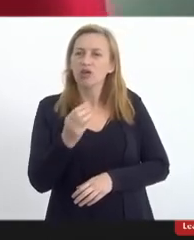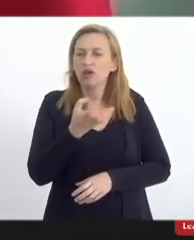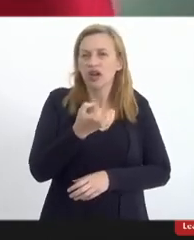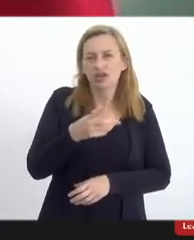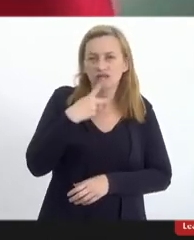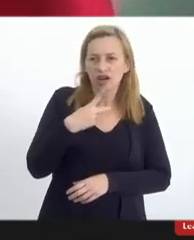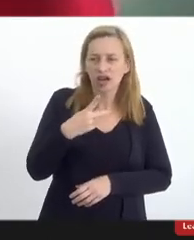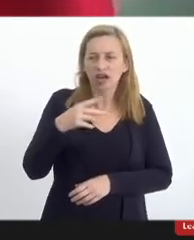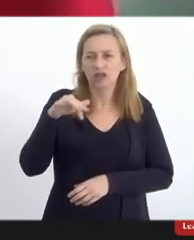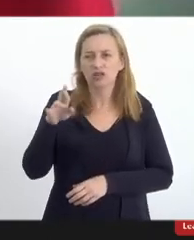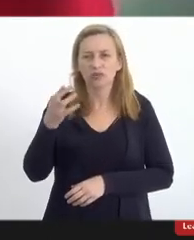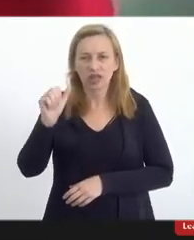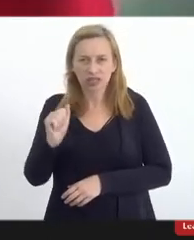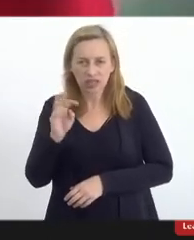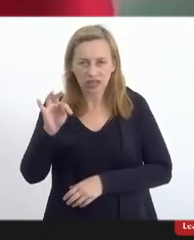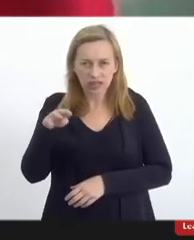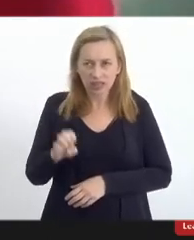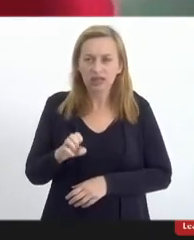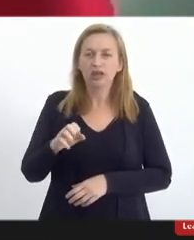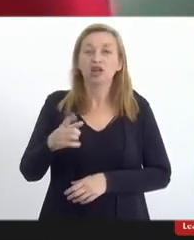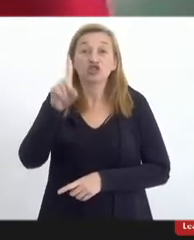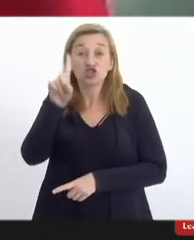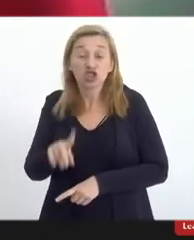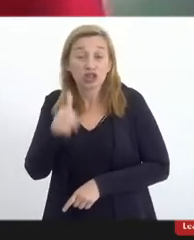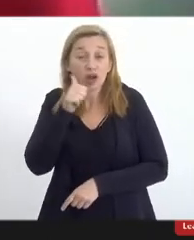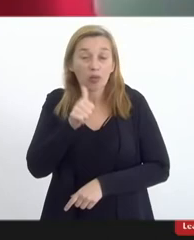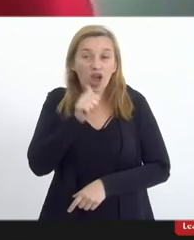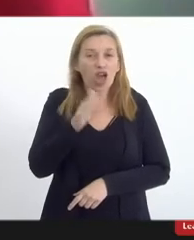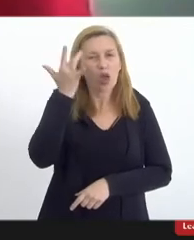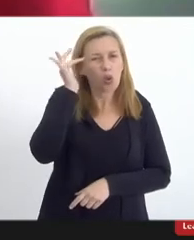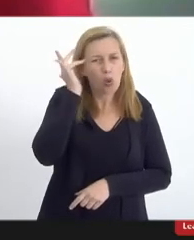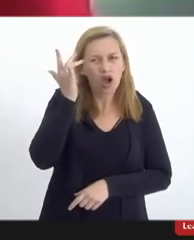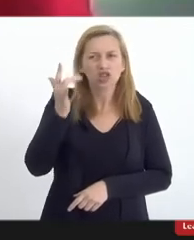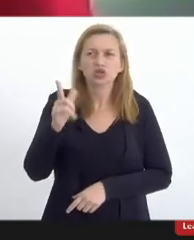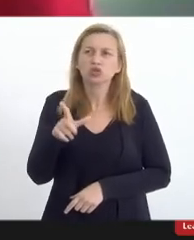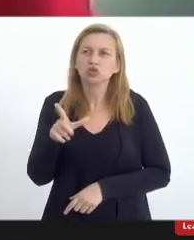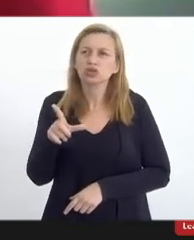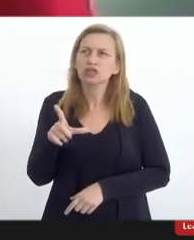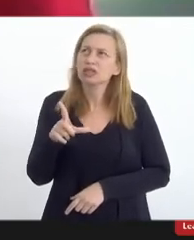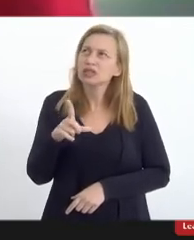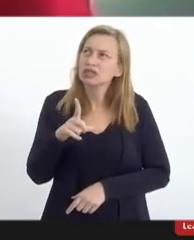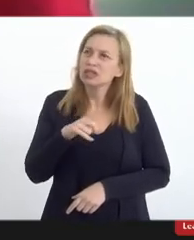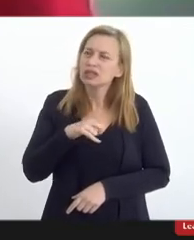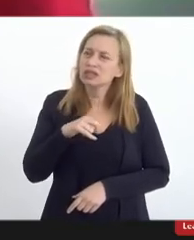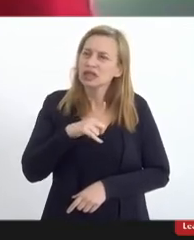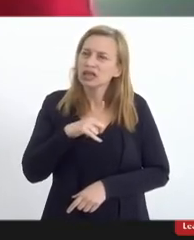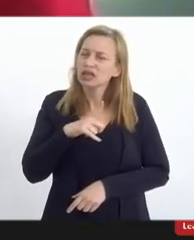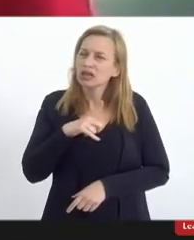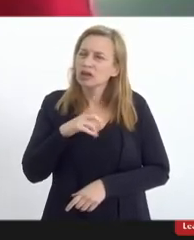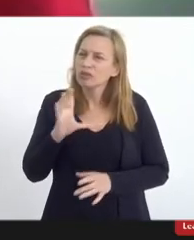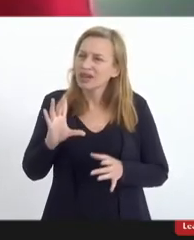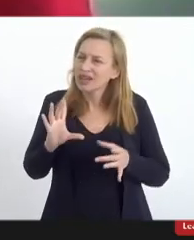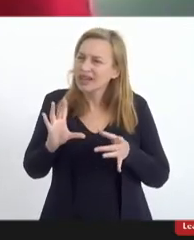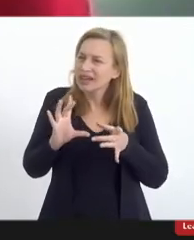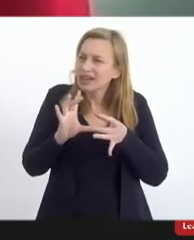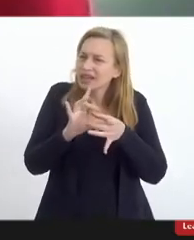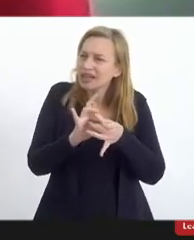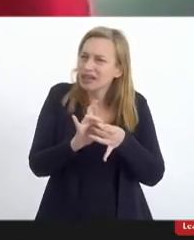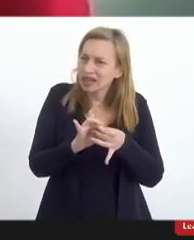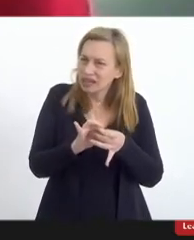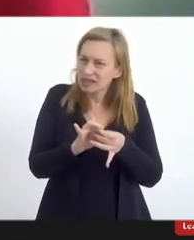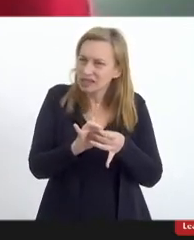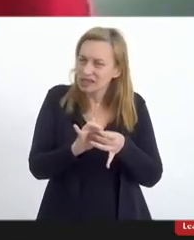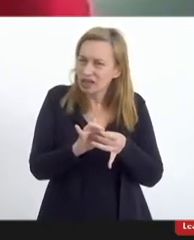militante pelos direitos das mulheres e eu acho que existe uma estreita ligação entre a